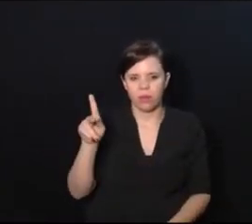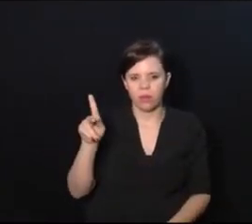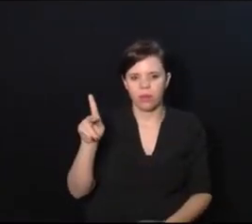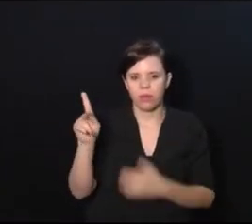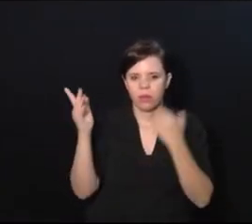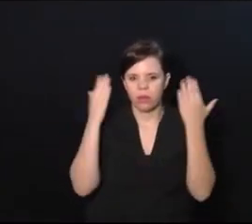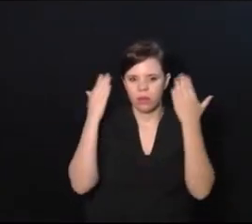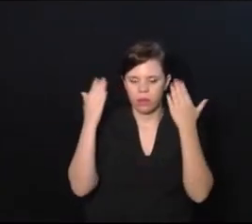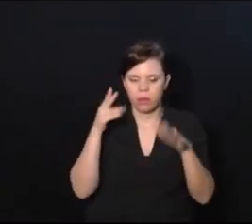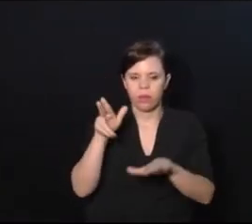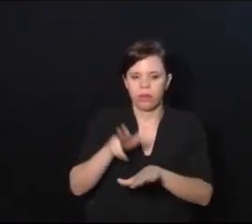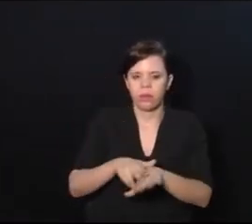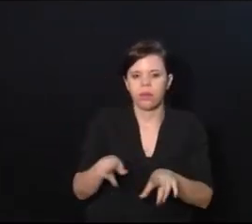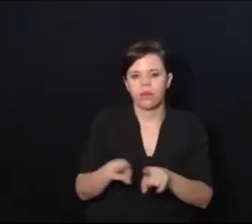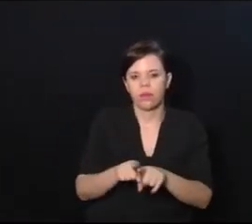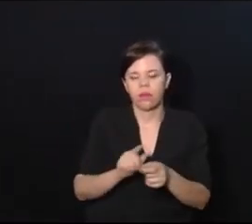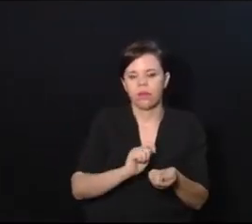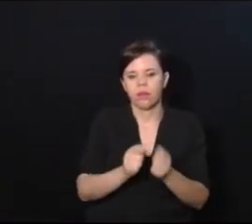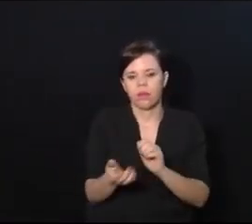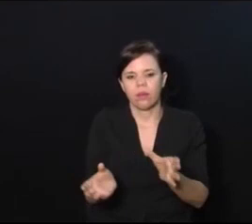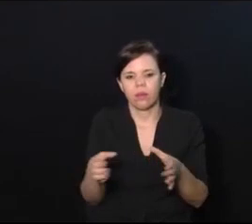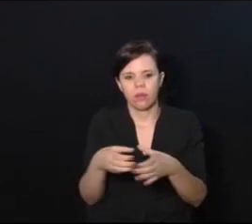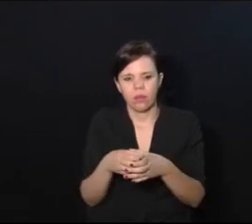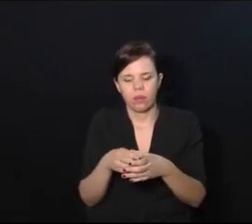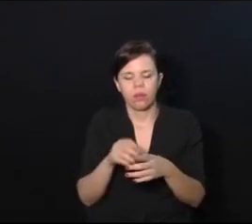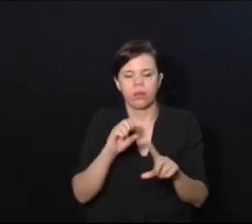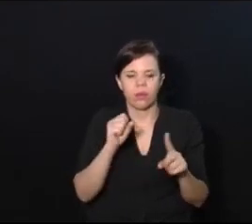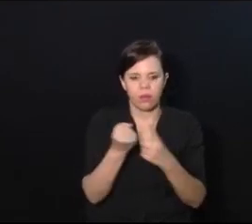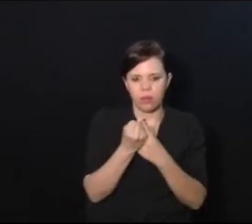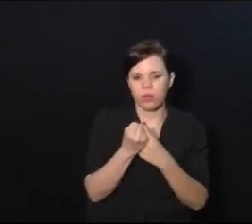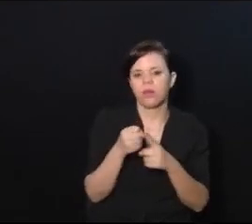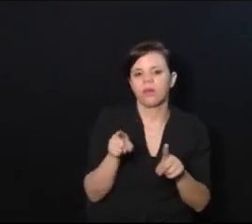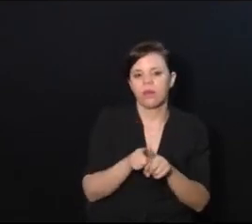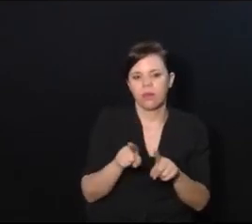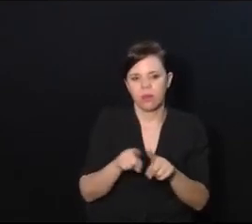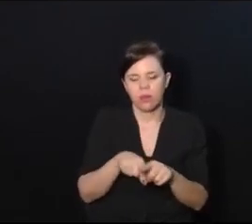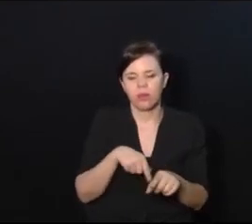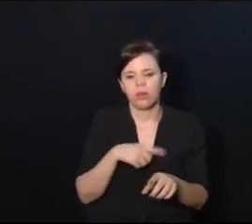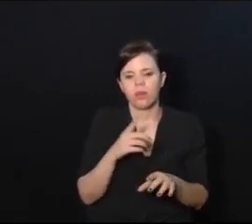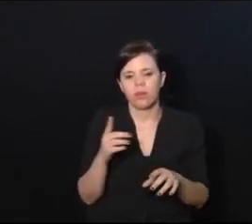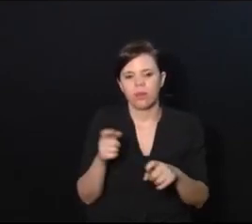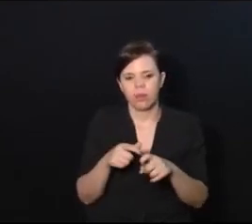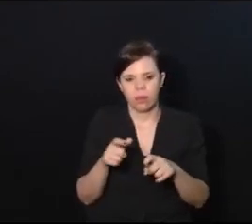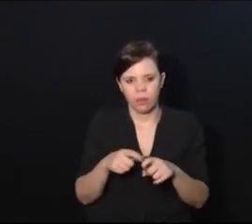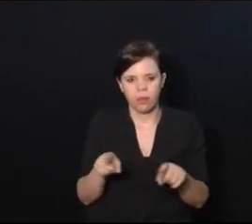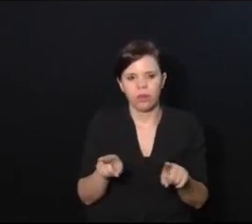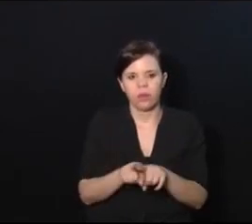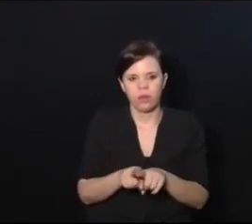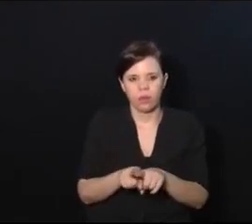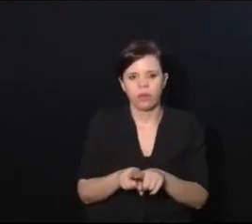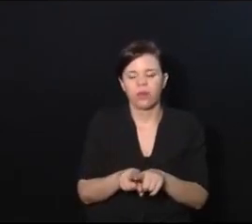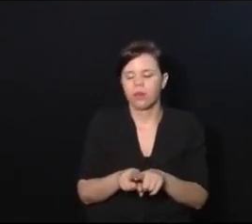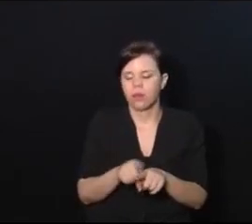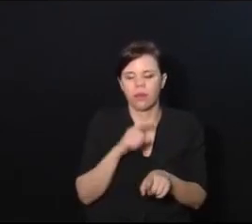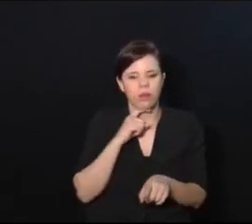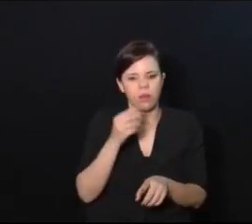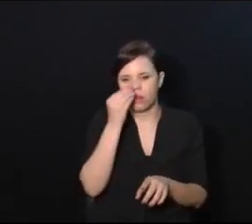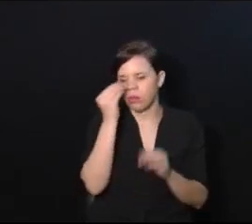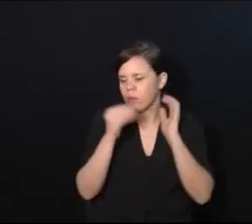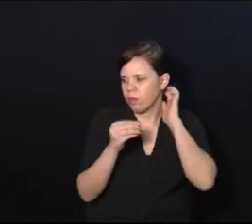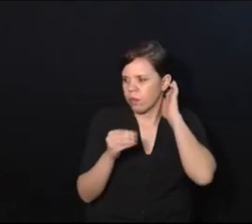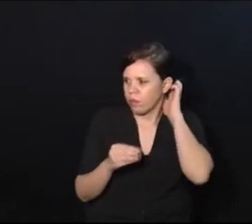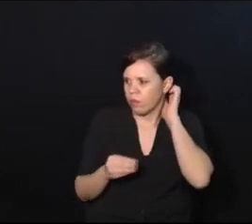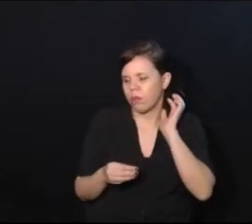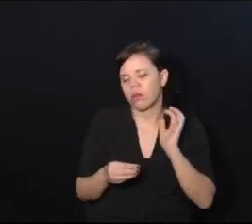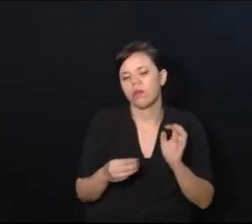entrar a equipe de reabilitação, vai entrar o serviço social, vai entrar o médico também, por que não, ninguém está negando a importância do